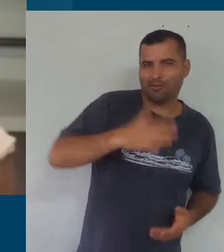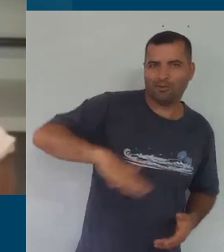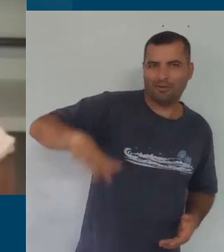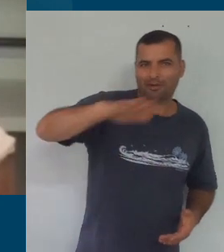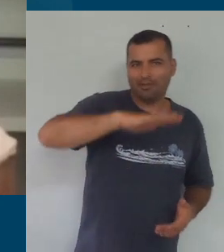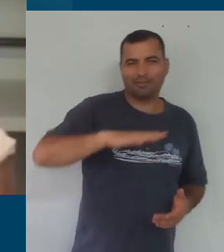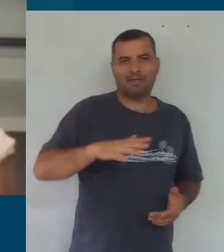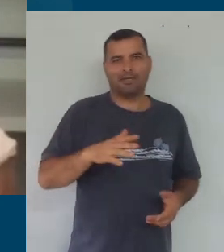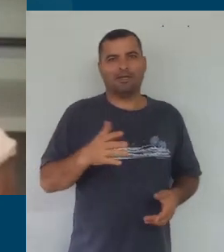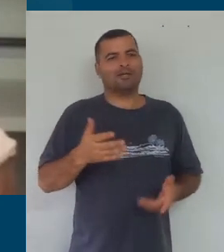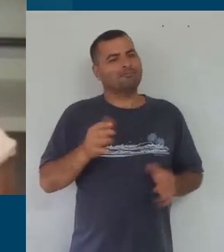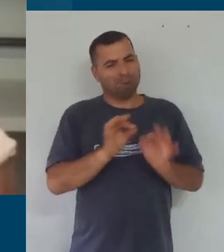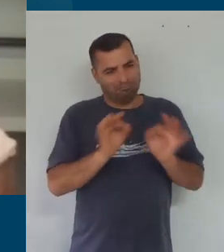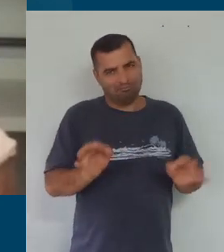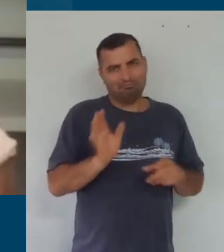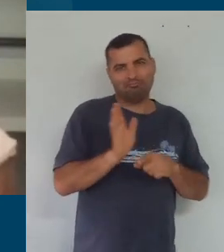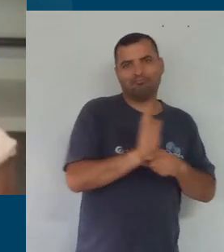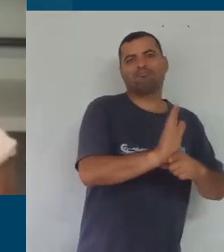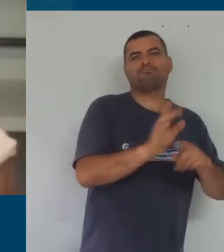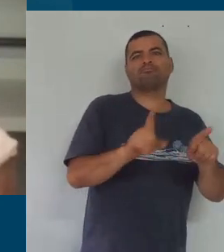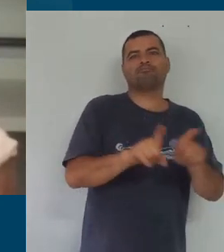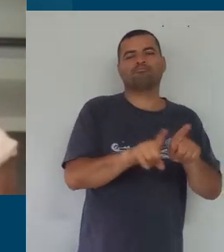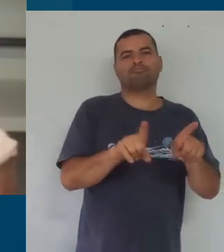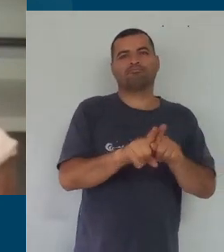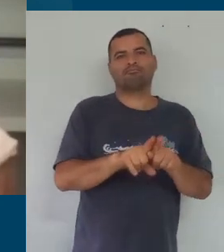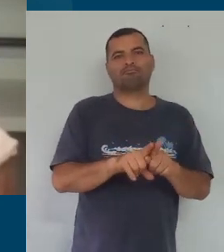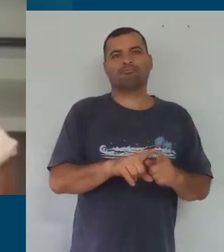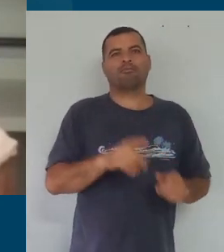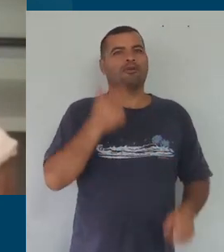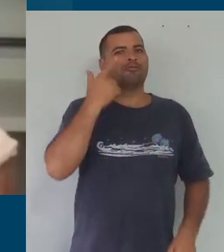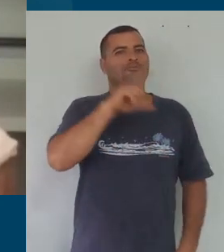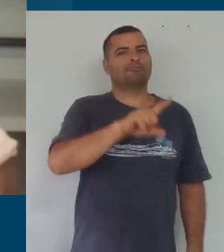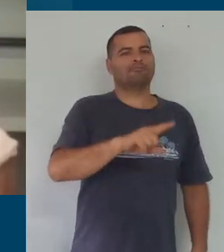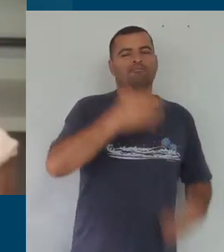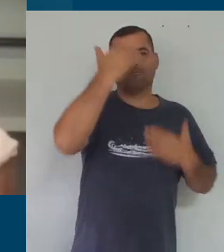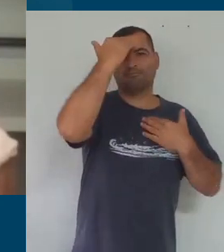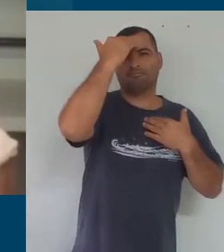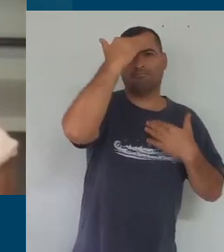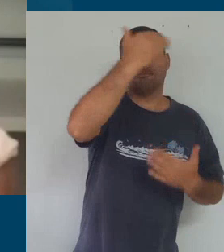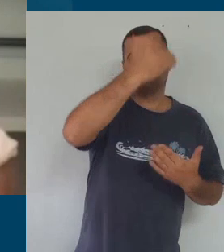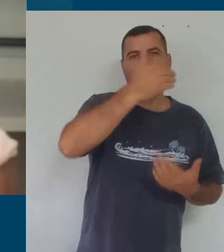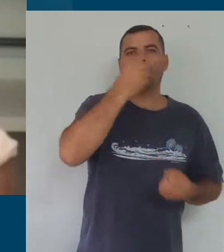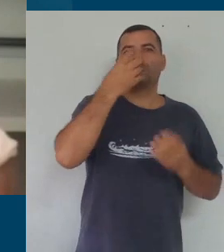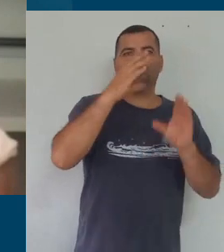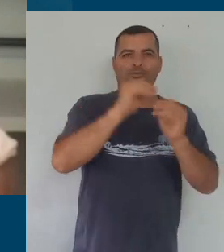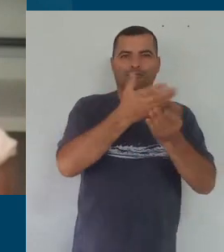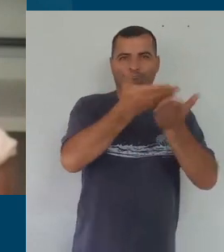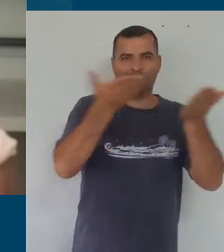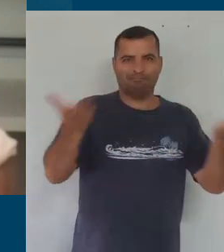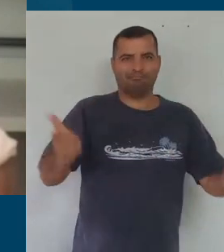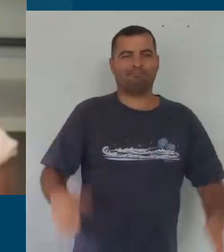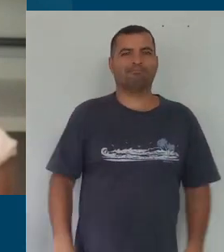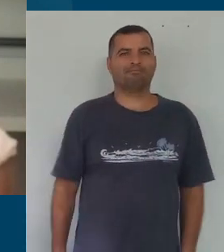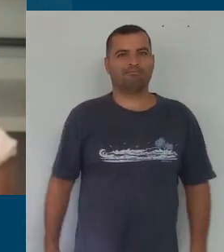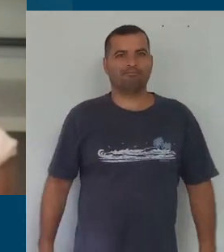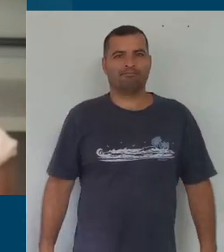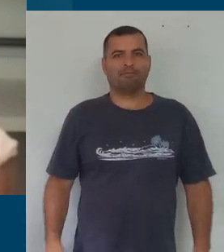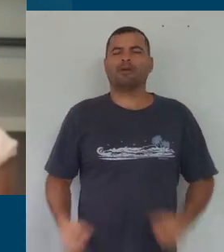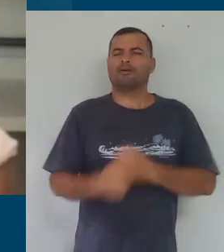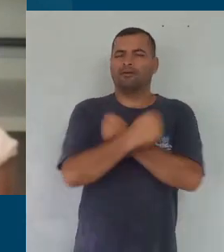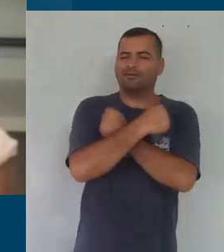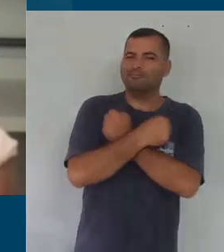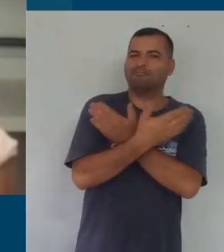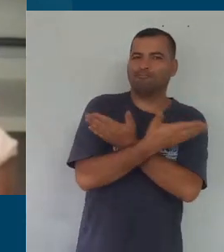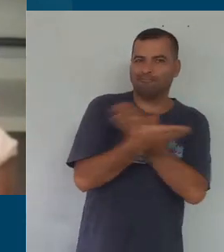modesta contribuição para essa conquista. Muito obrigado, boa noite a todos, um abraço a todos vocês.